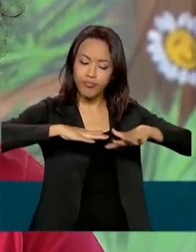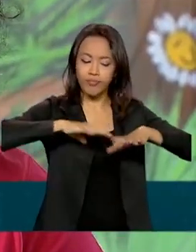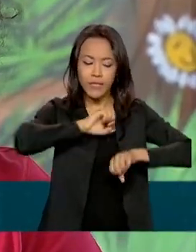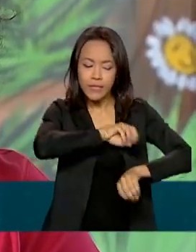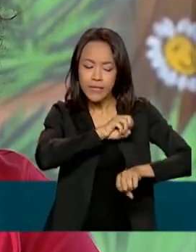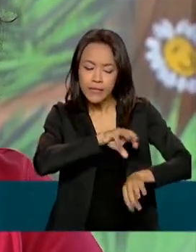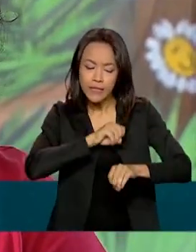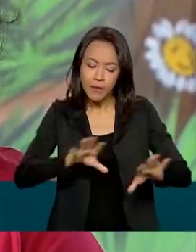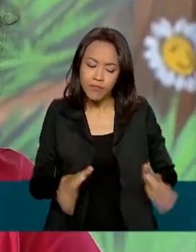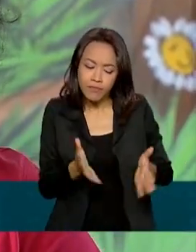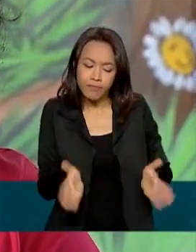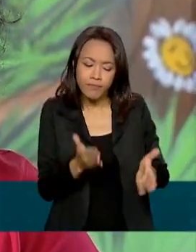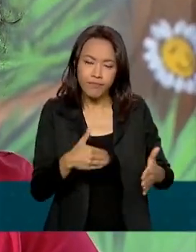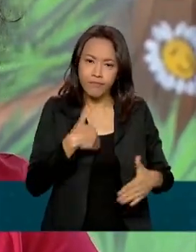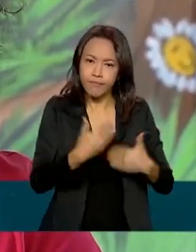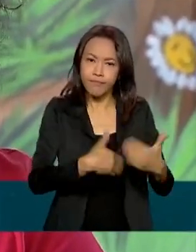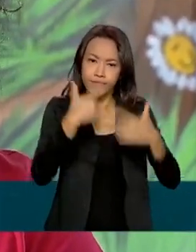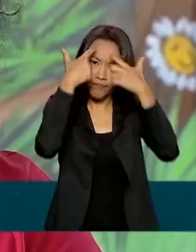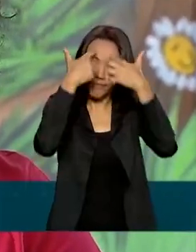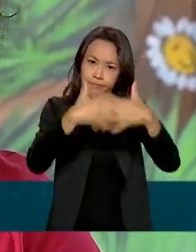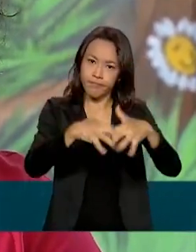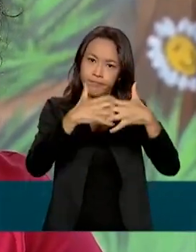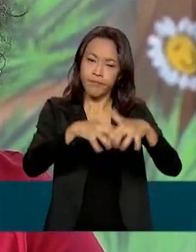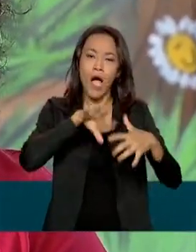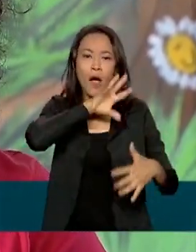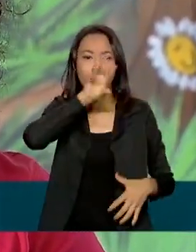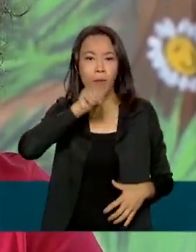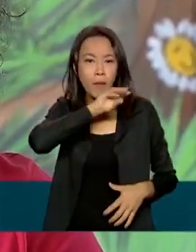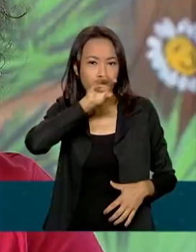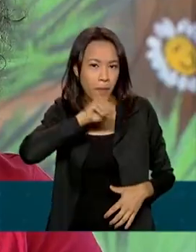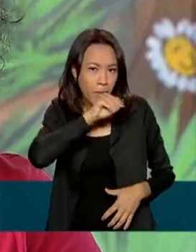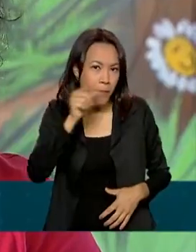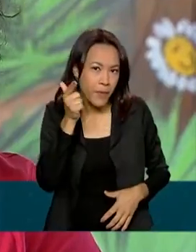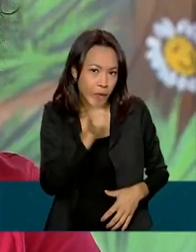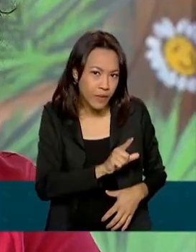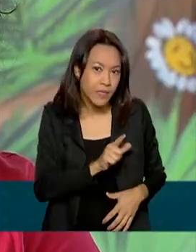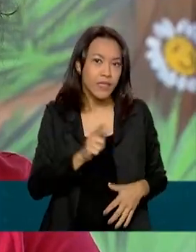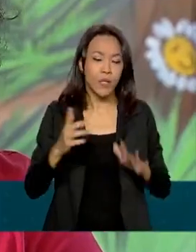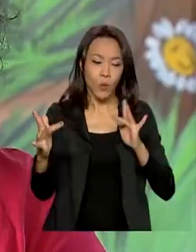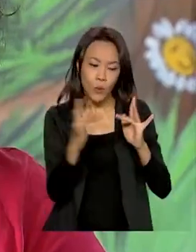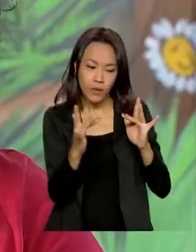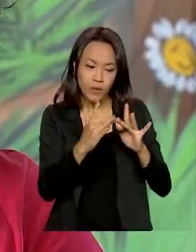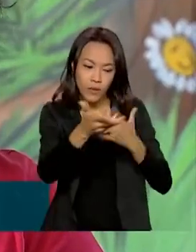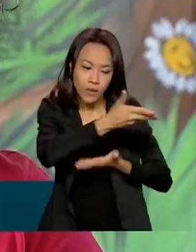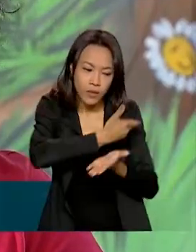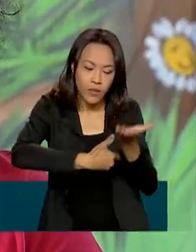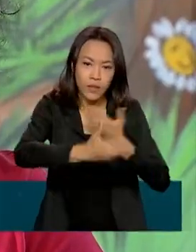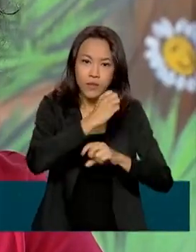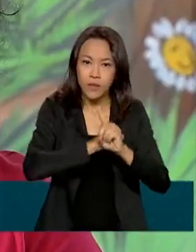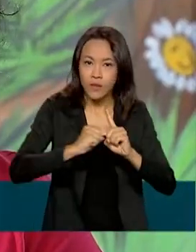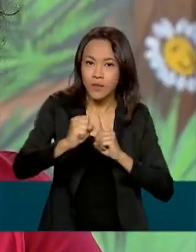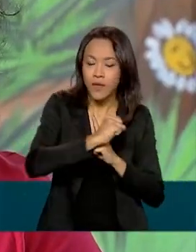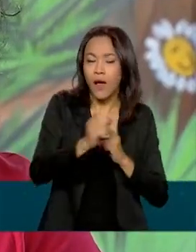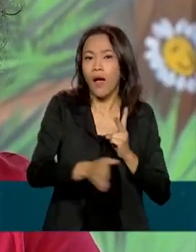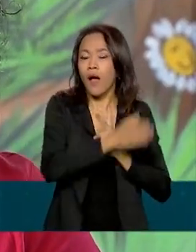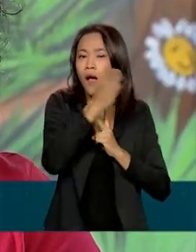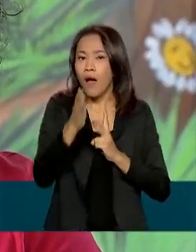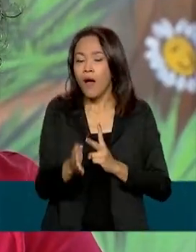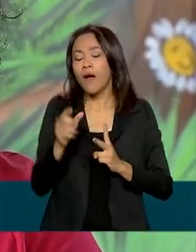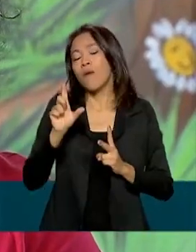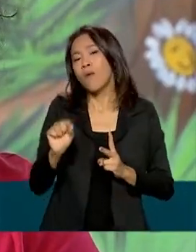crianças se desenvolvam, tanto em relação à sua fala, à sua interação social, ao seu desenvolvimento